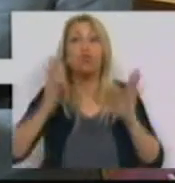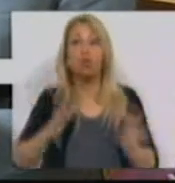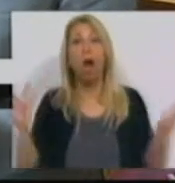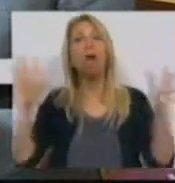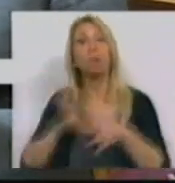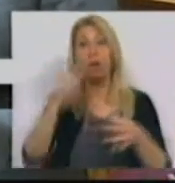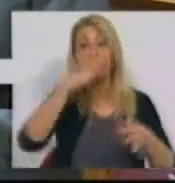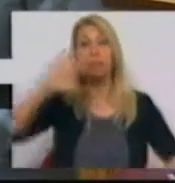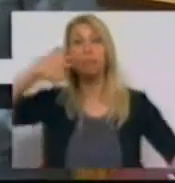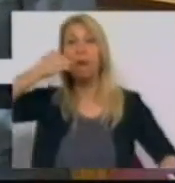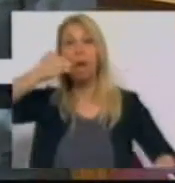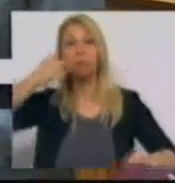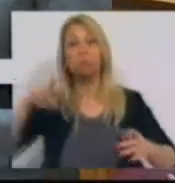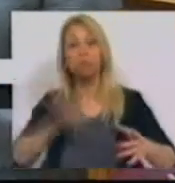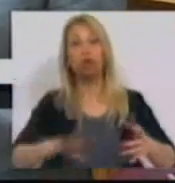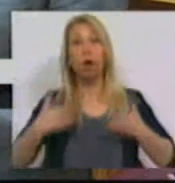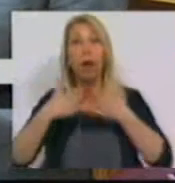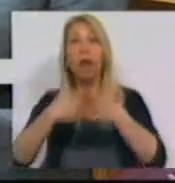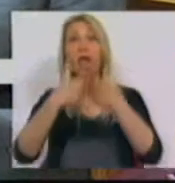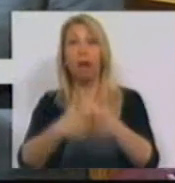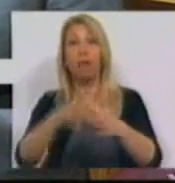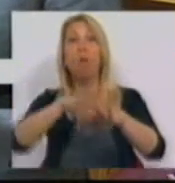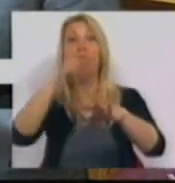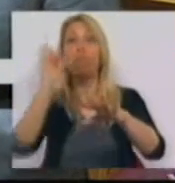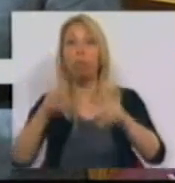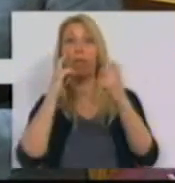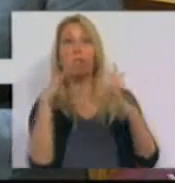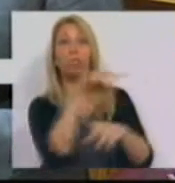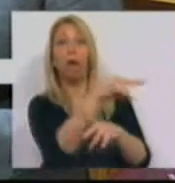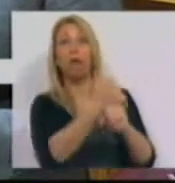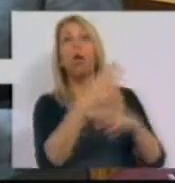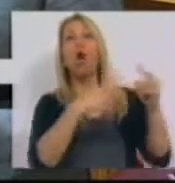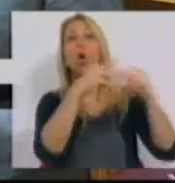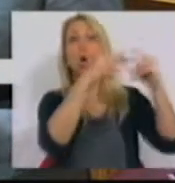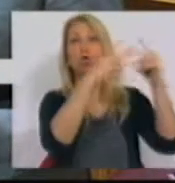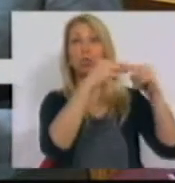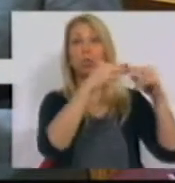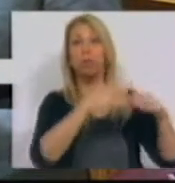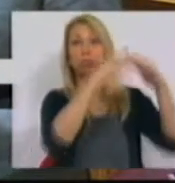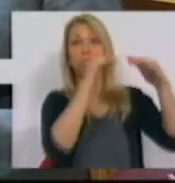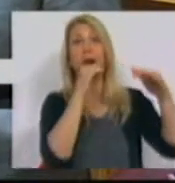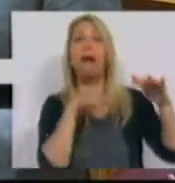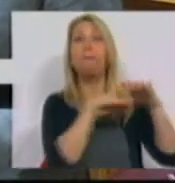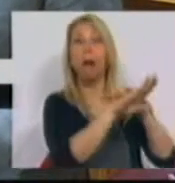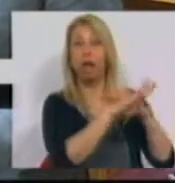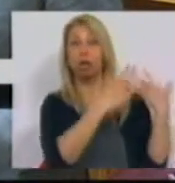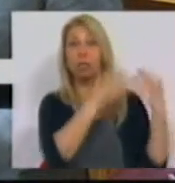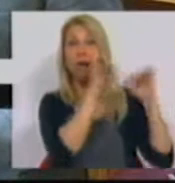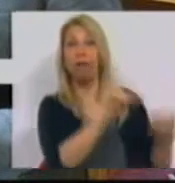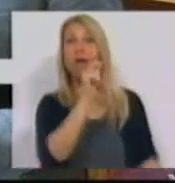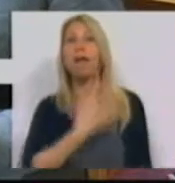dano no canal navegável for a decorrência da construção das barragens da responsabilidade da EDP e não